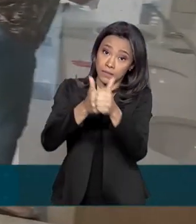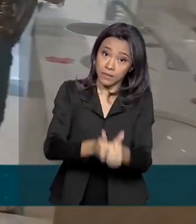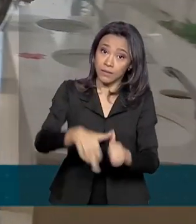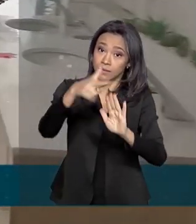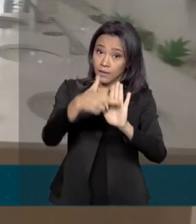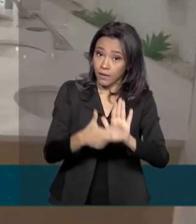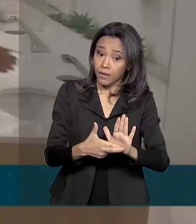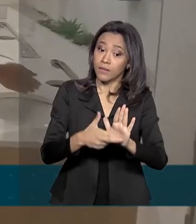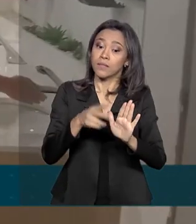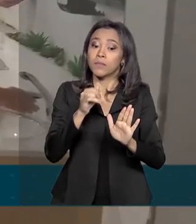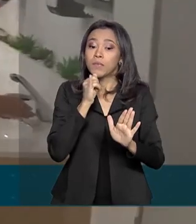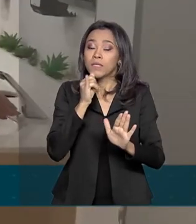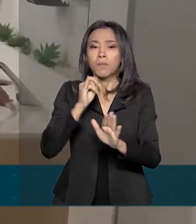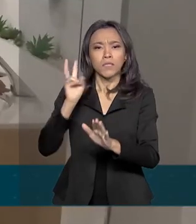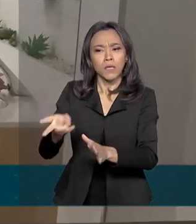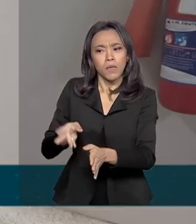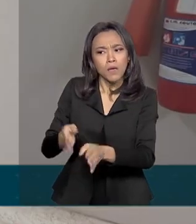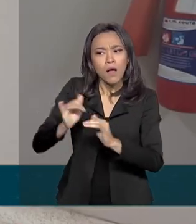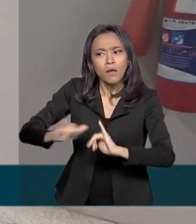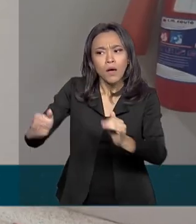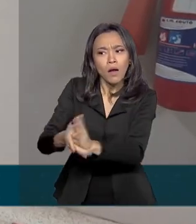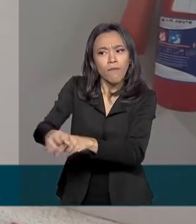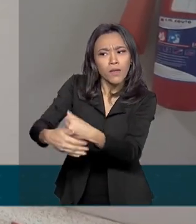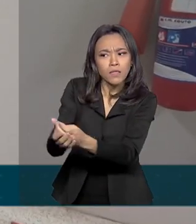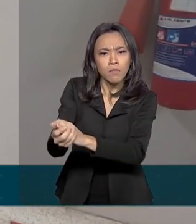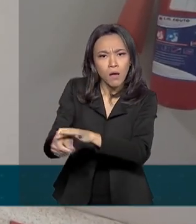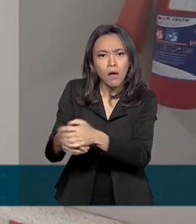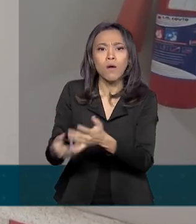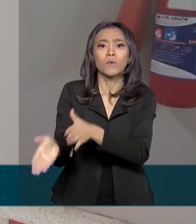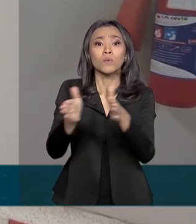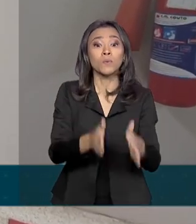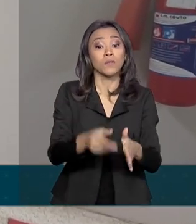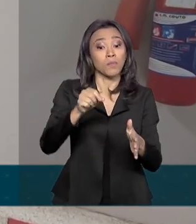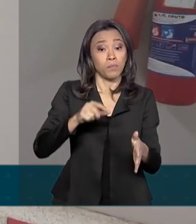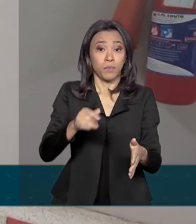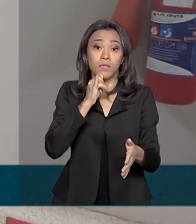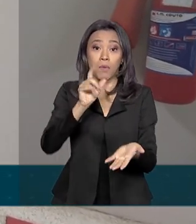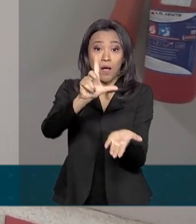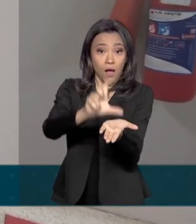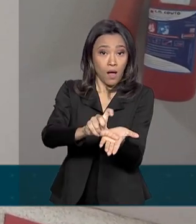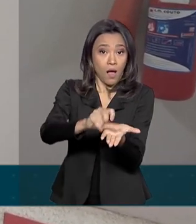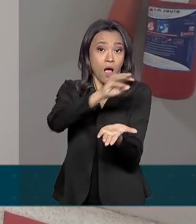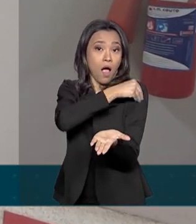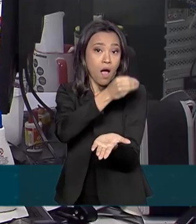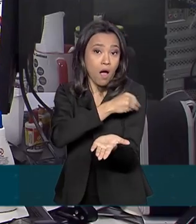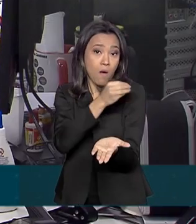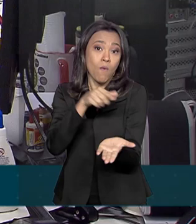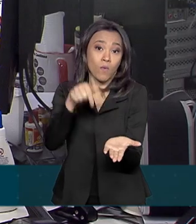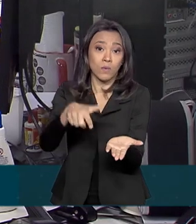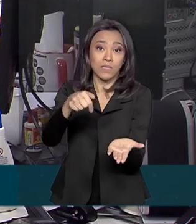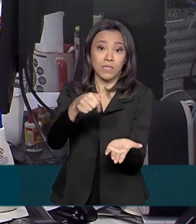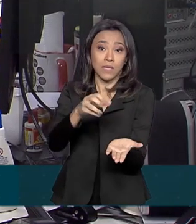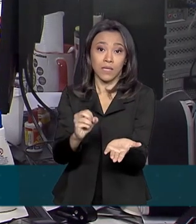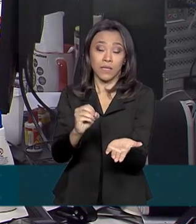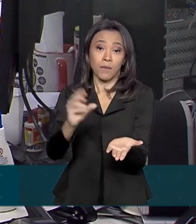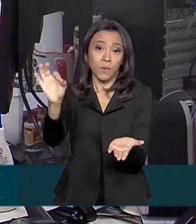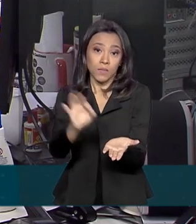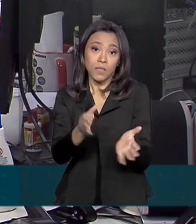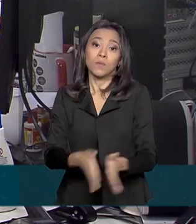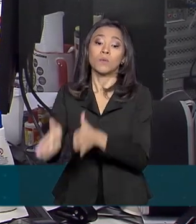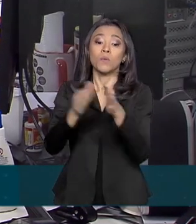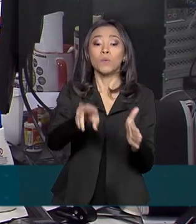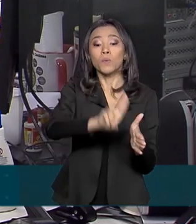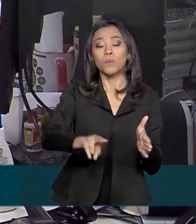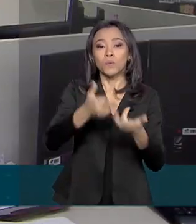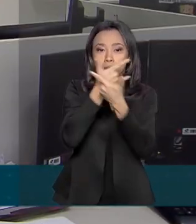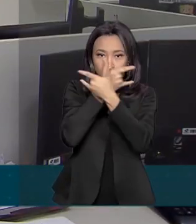como incentivar a lavagem das mãos e disponibilizar itens como álcool gel 70%, o uso obrigatório